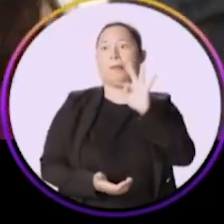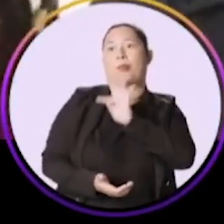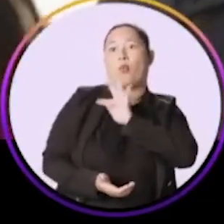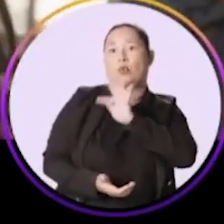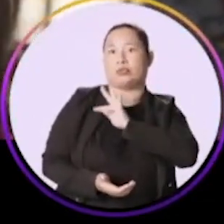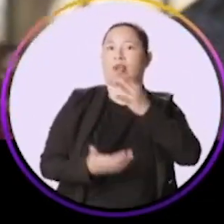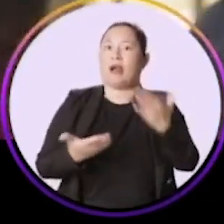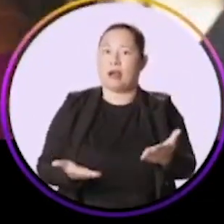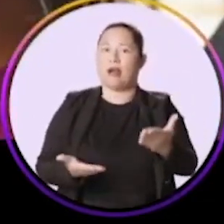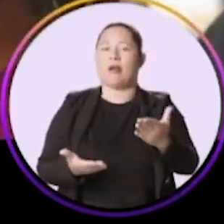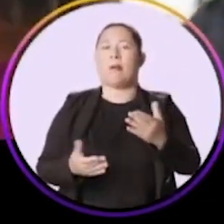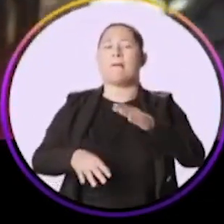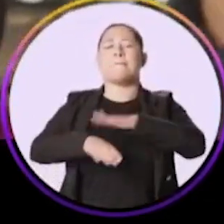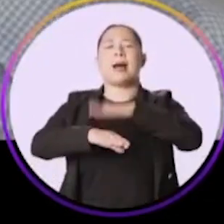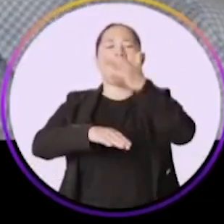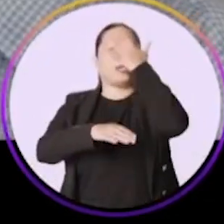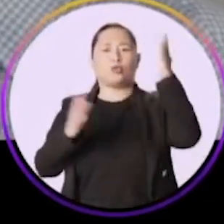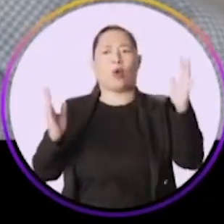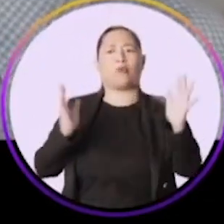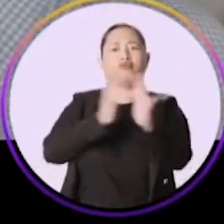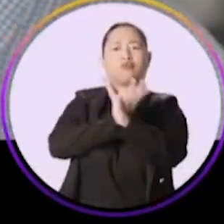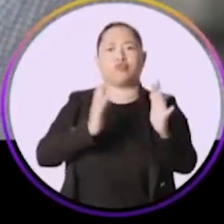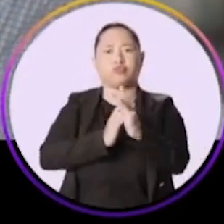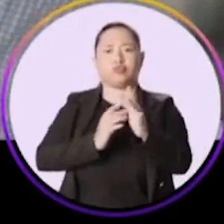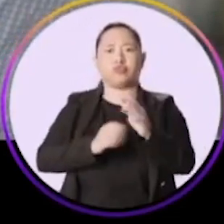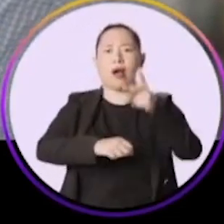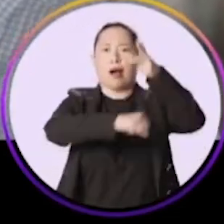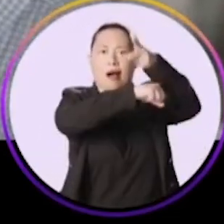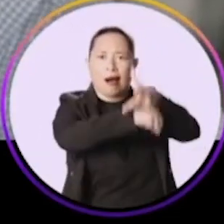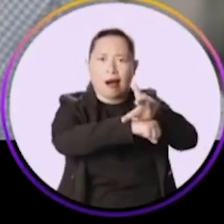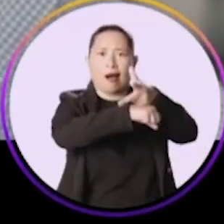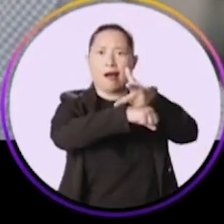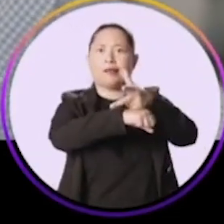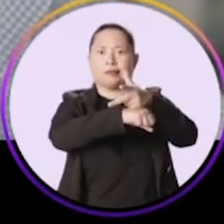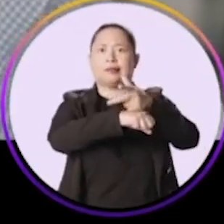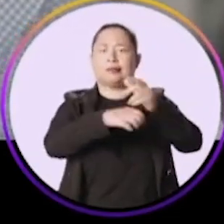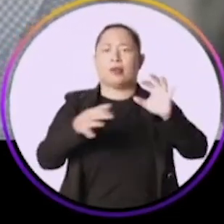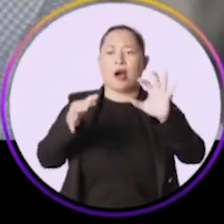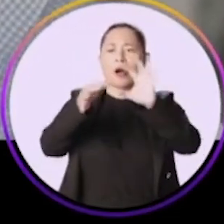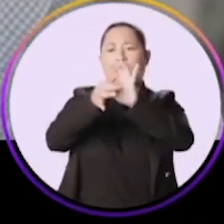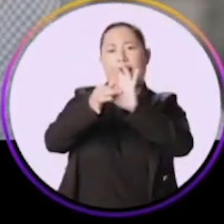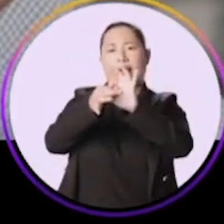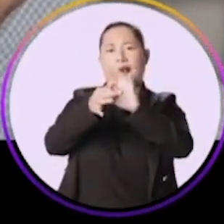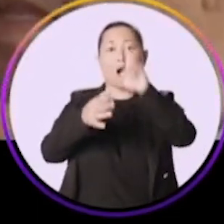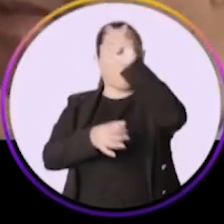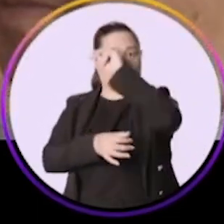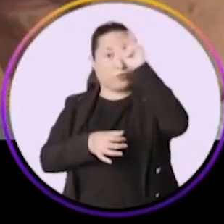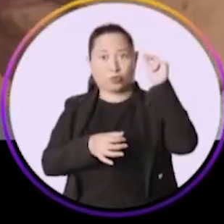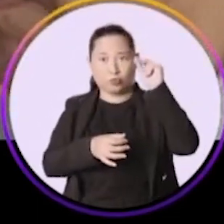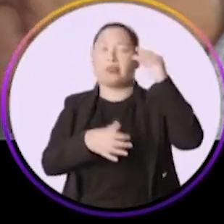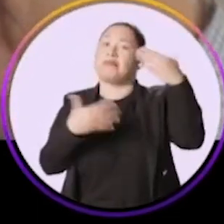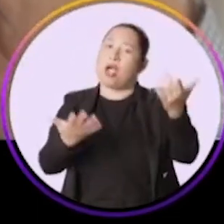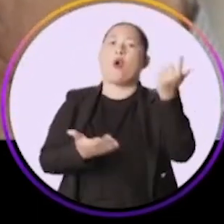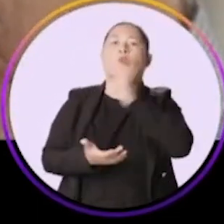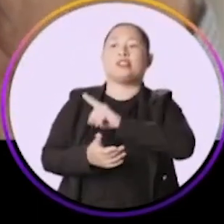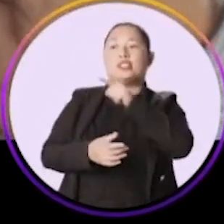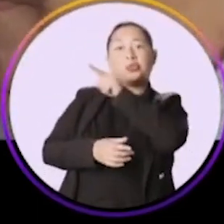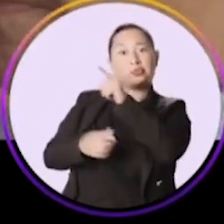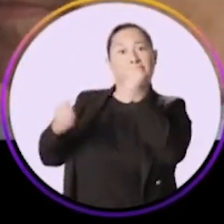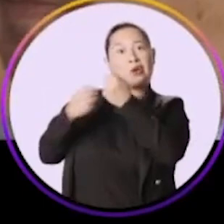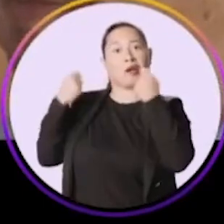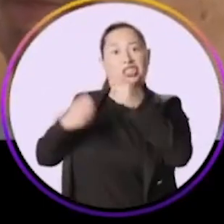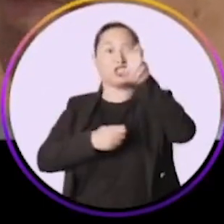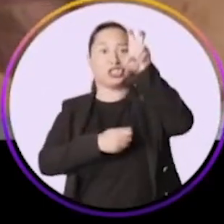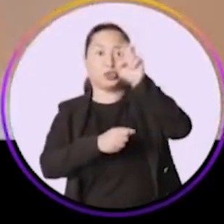policial, tem que ter mais gente na rua, câmara de monitoramento, ação integrada com as prefeituras. E a gente conseguiu lá em